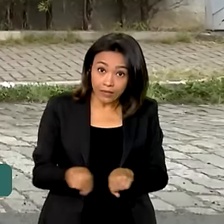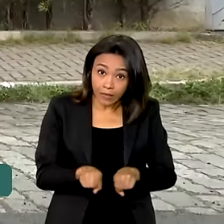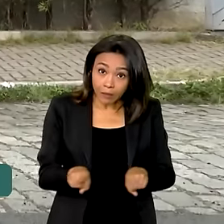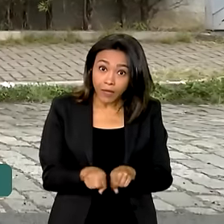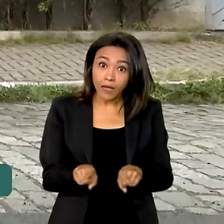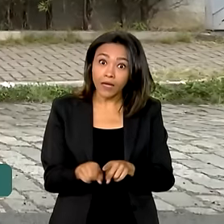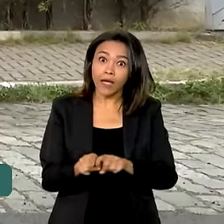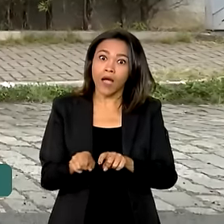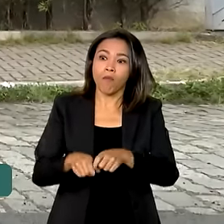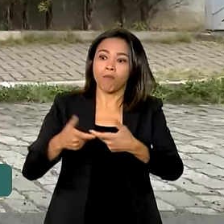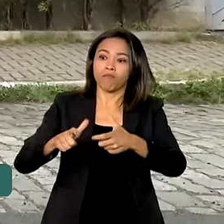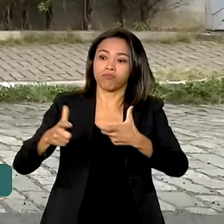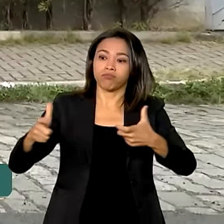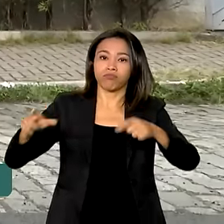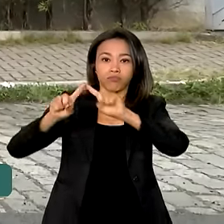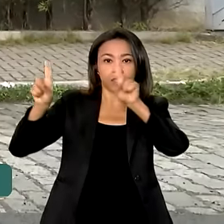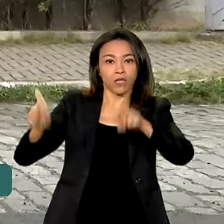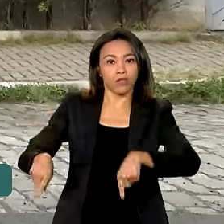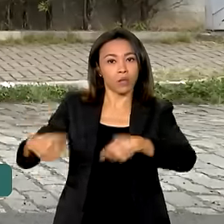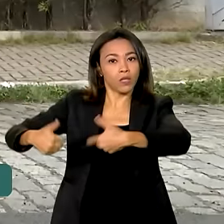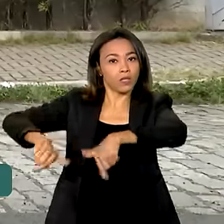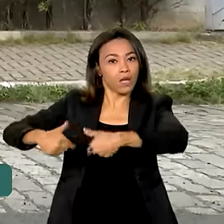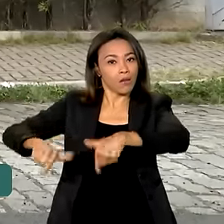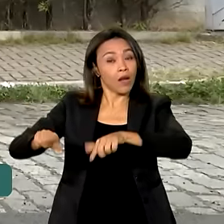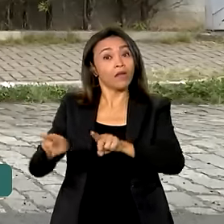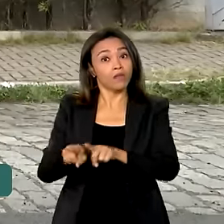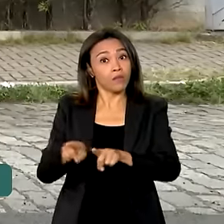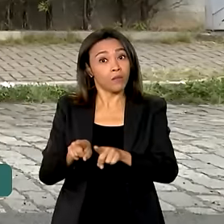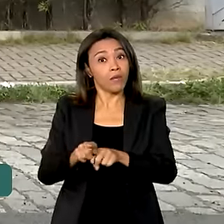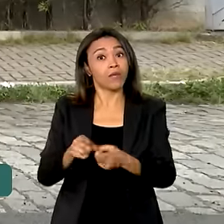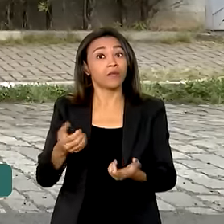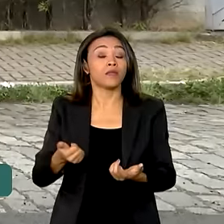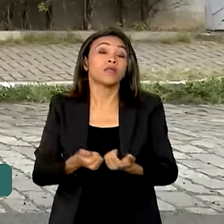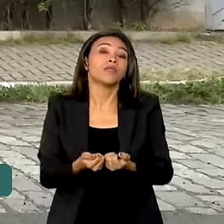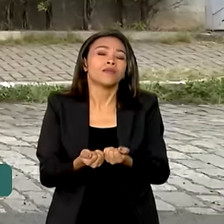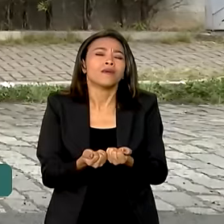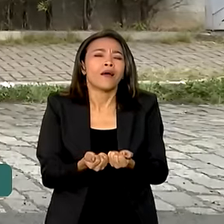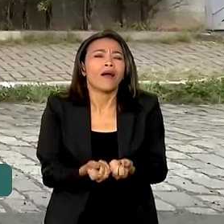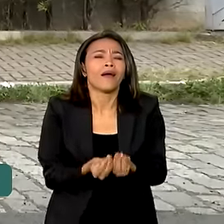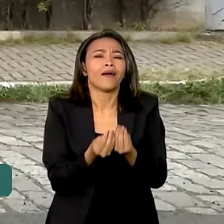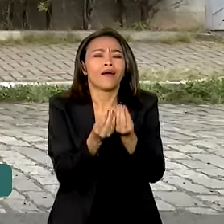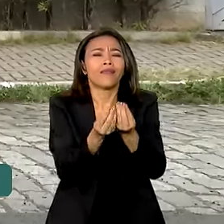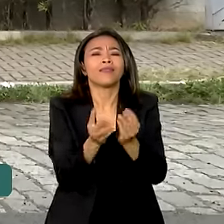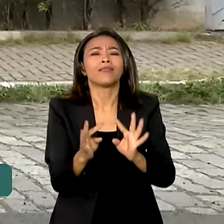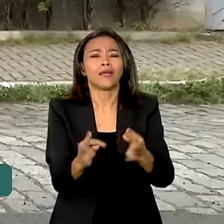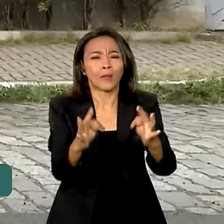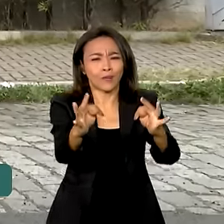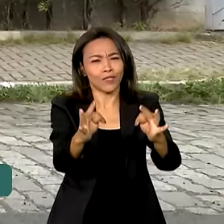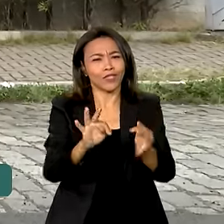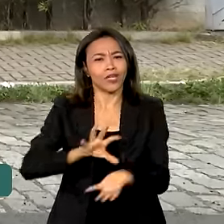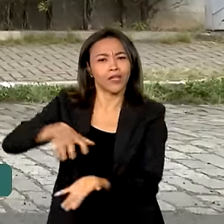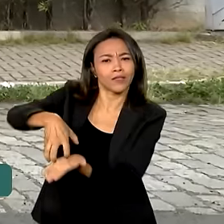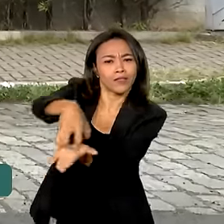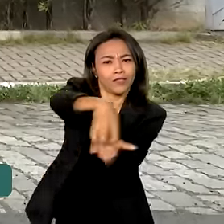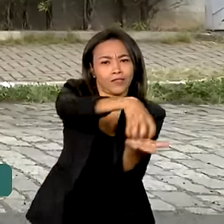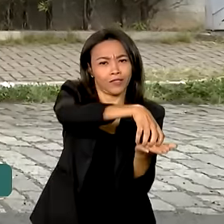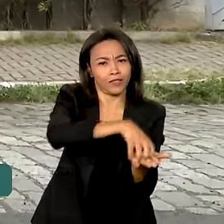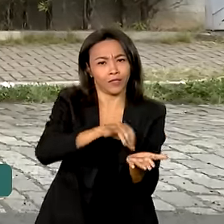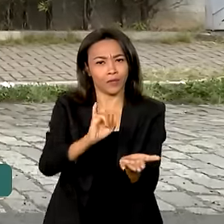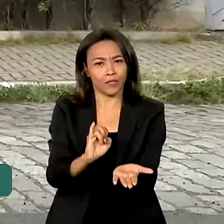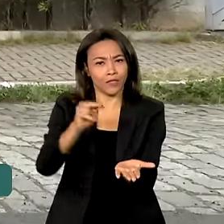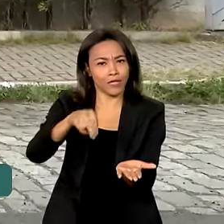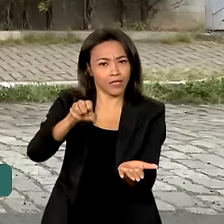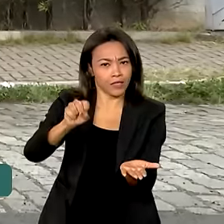servidores, também pelos investimentos nas agências, com mais tecnologia e equipamentos. Além disso,